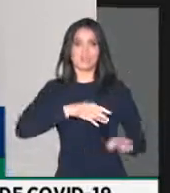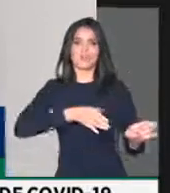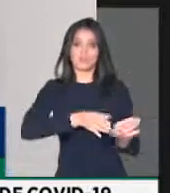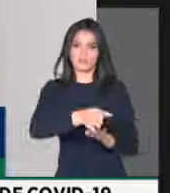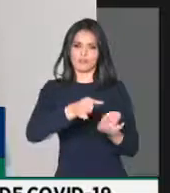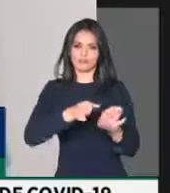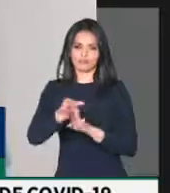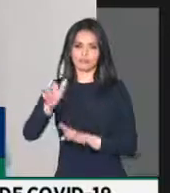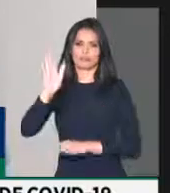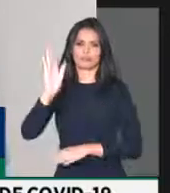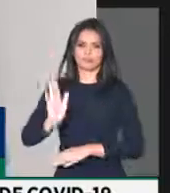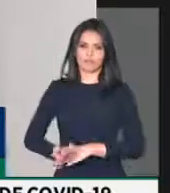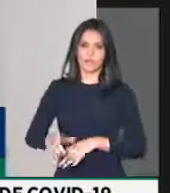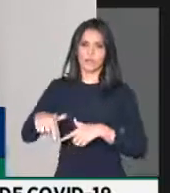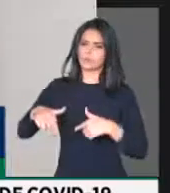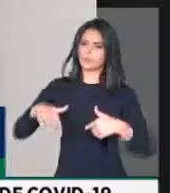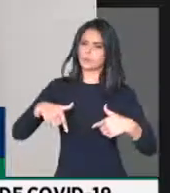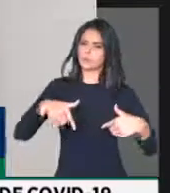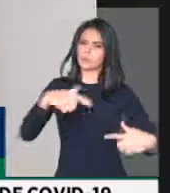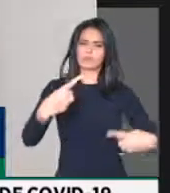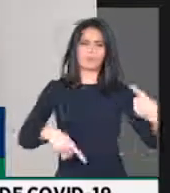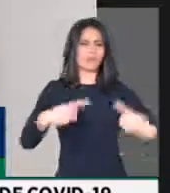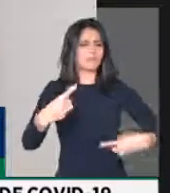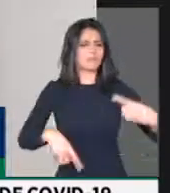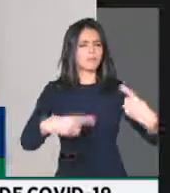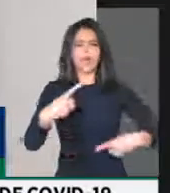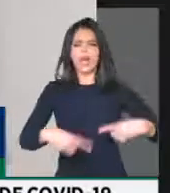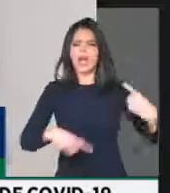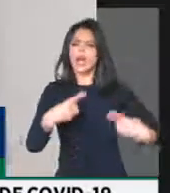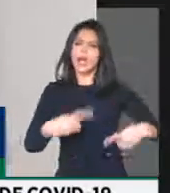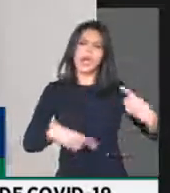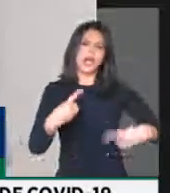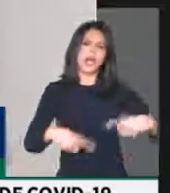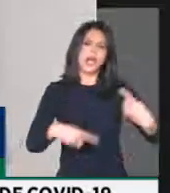e enfrentamos todo esse debate em relação a essa medida provisória